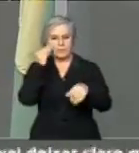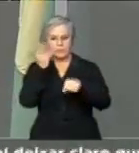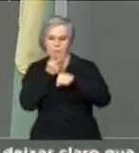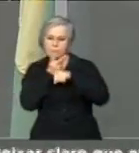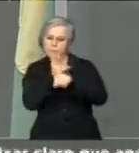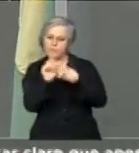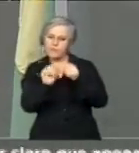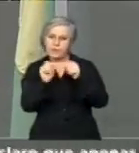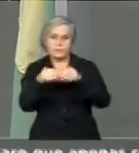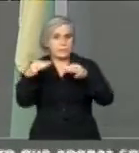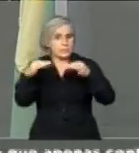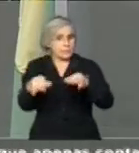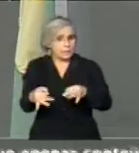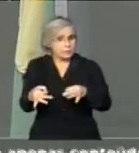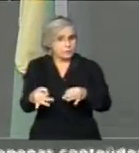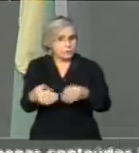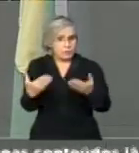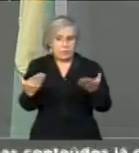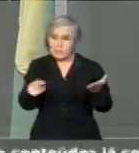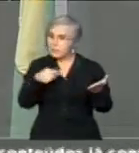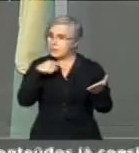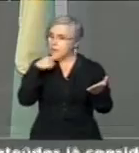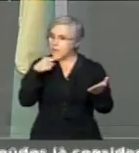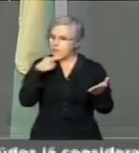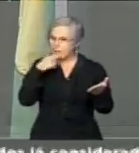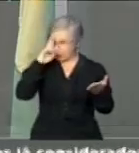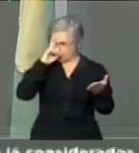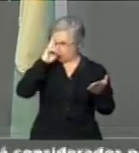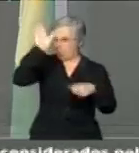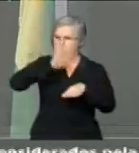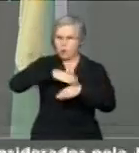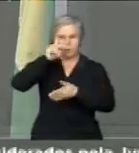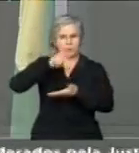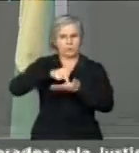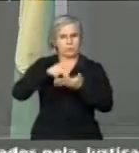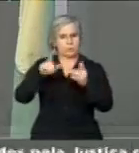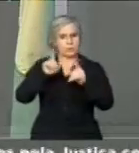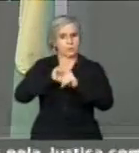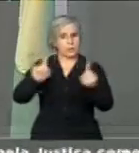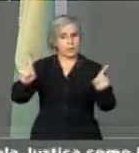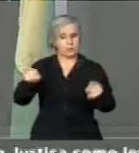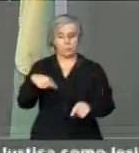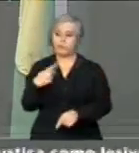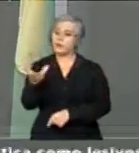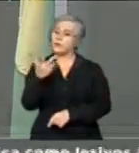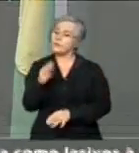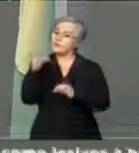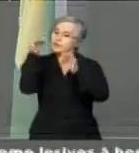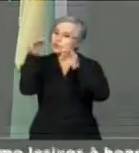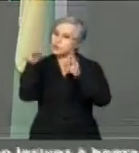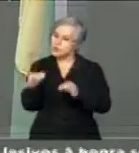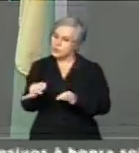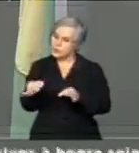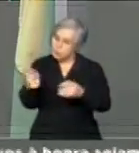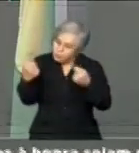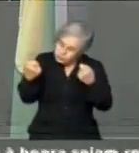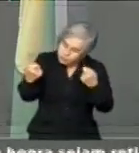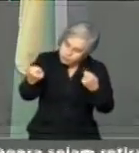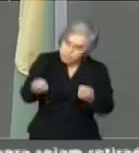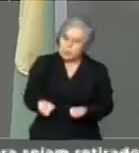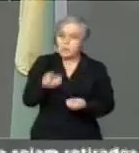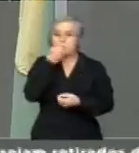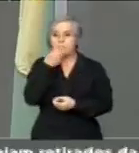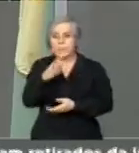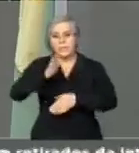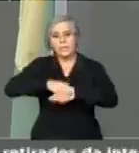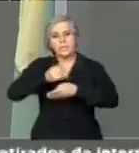Hoje, aqui ninguém é dono da verdade. Aqui nós queremos o justo, o decente. Nós queremos o bem do